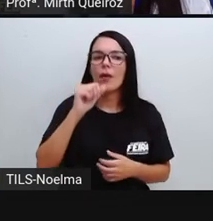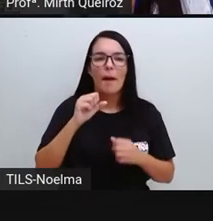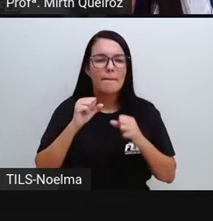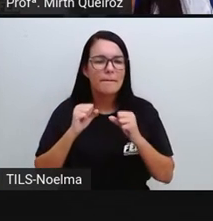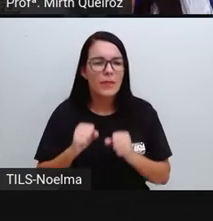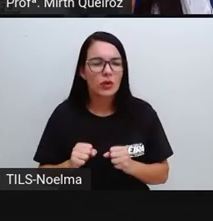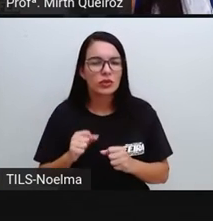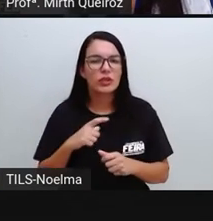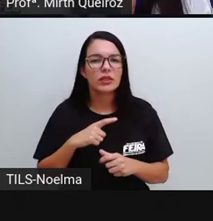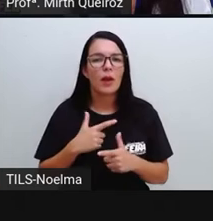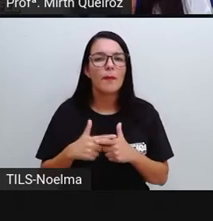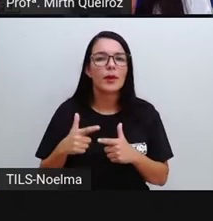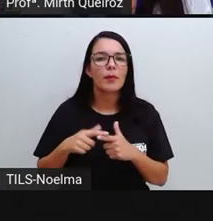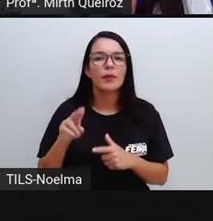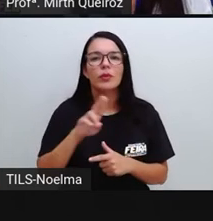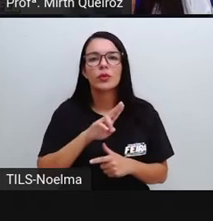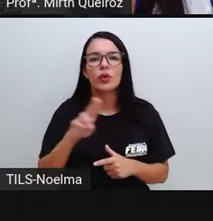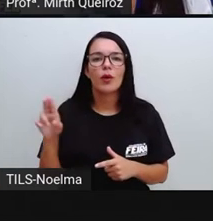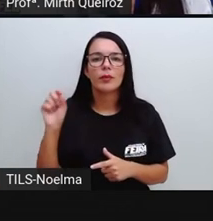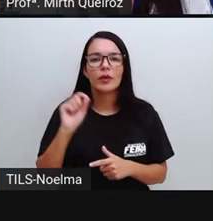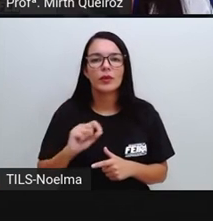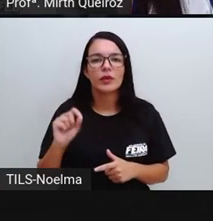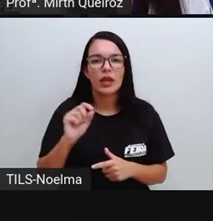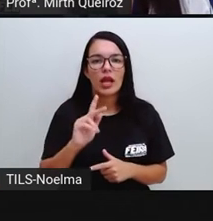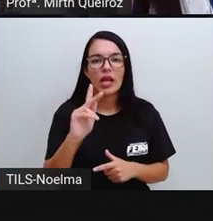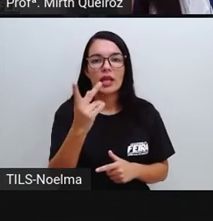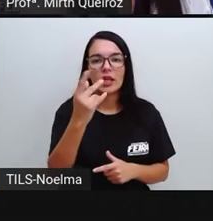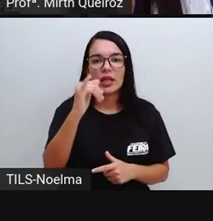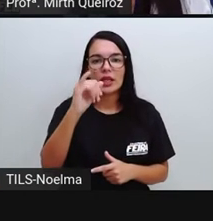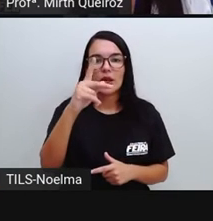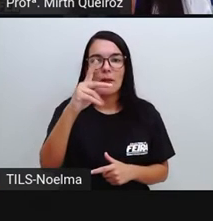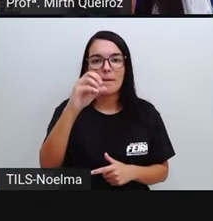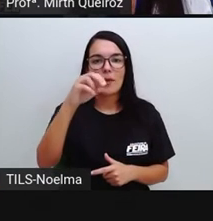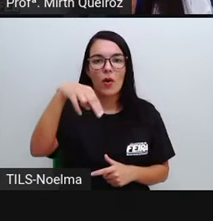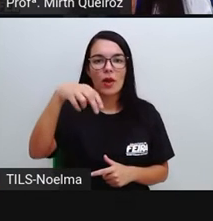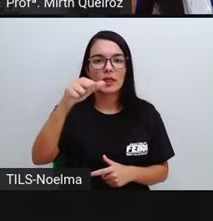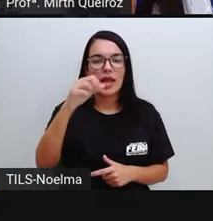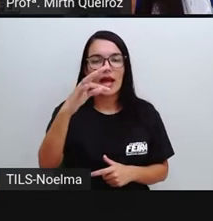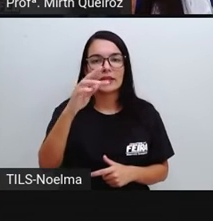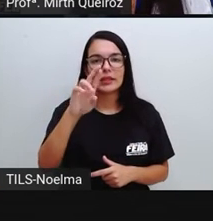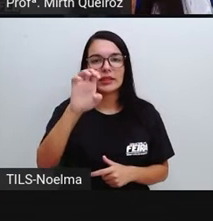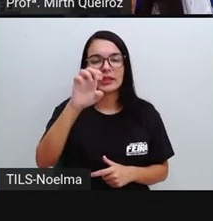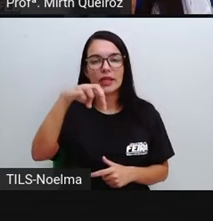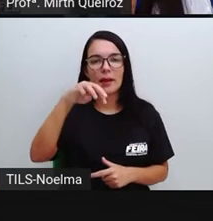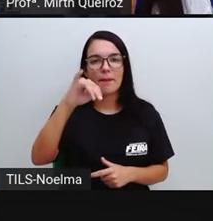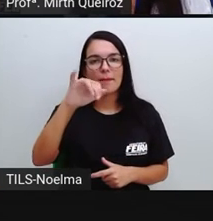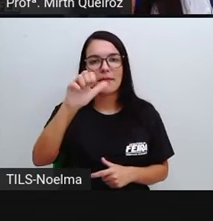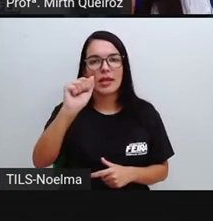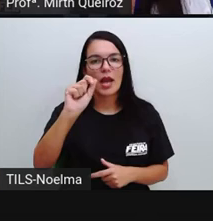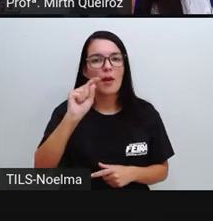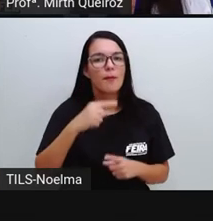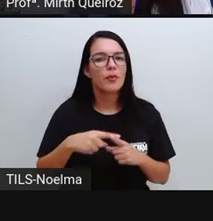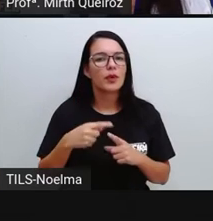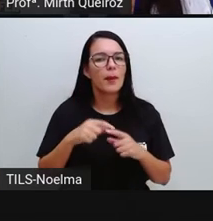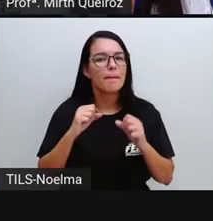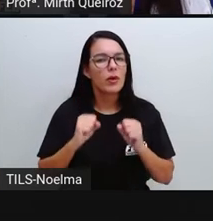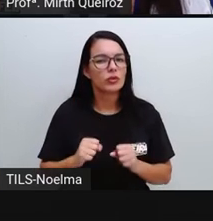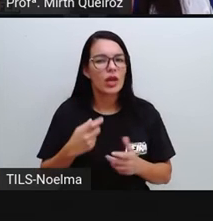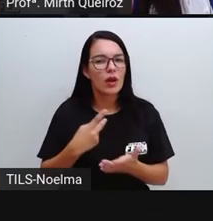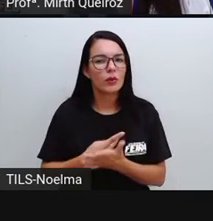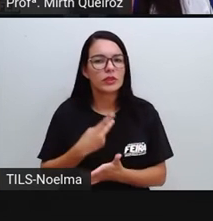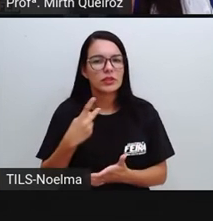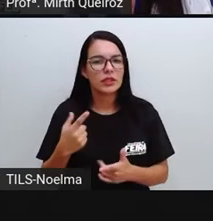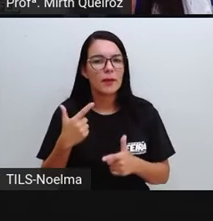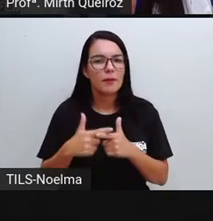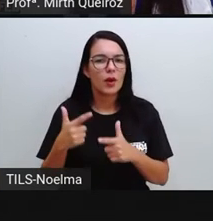um problema Que é chamado De hiponatremia Isso pode prejudicar O funcionamento Correto dos nossos nervos Dos